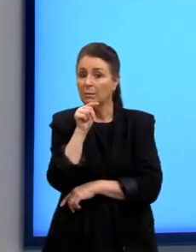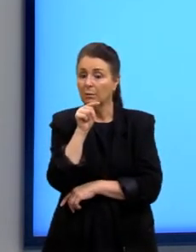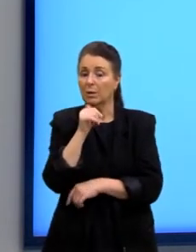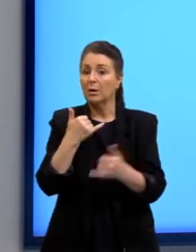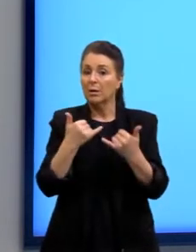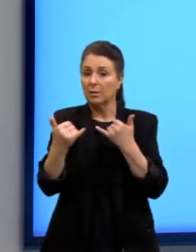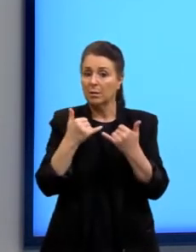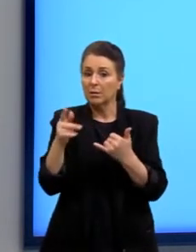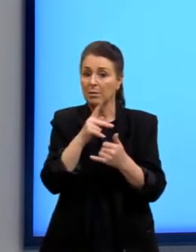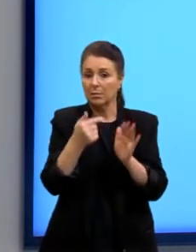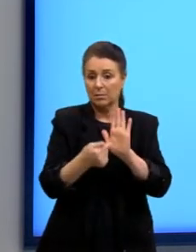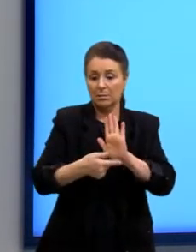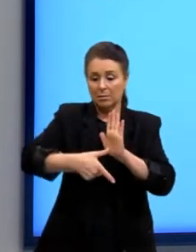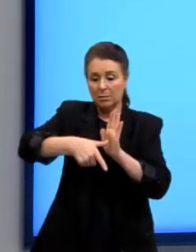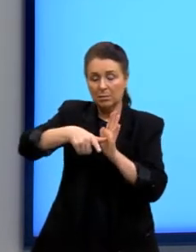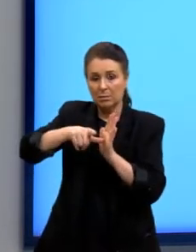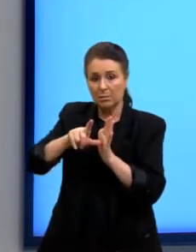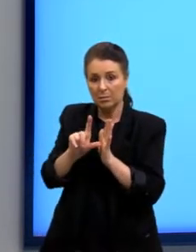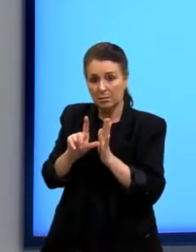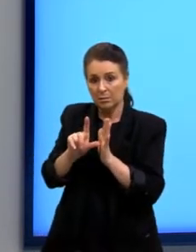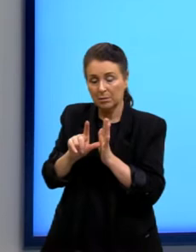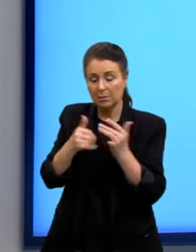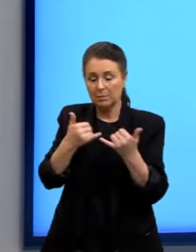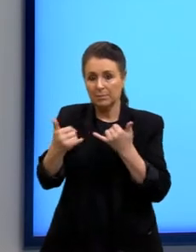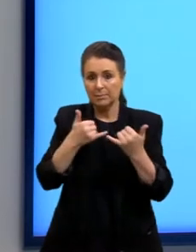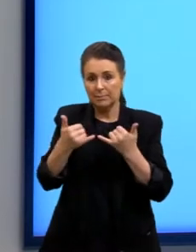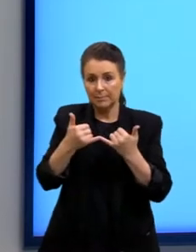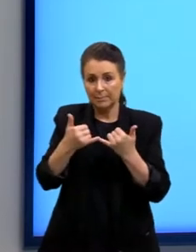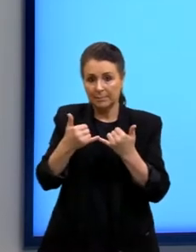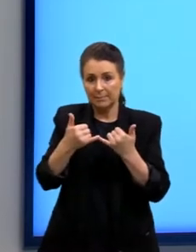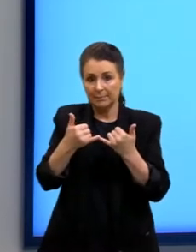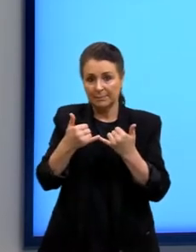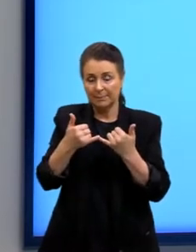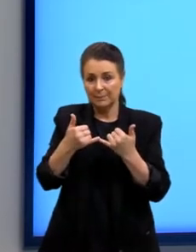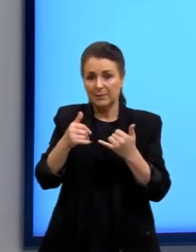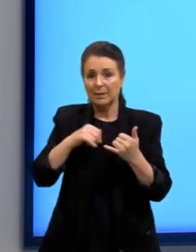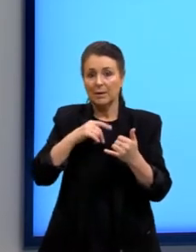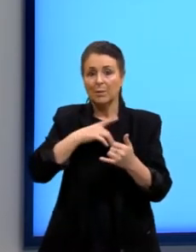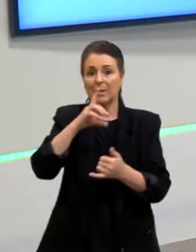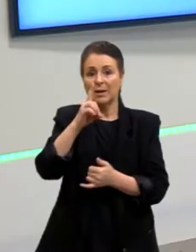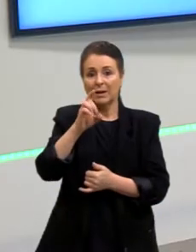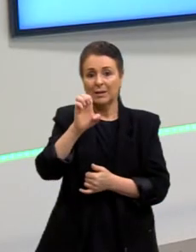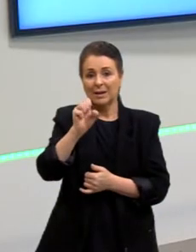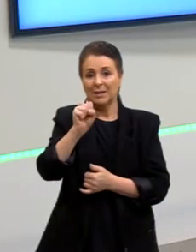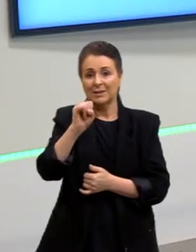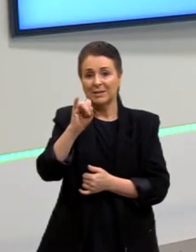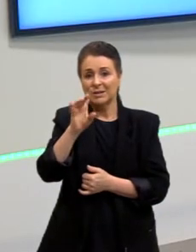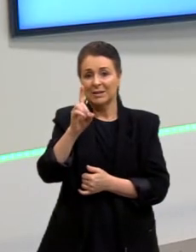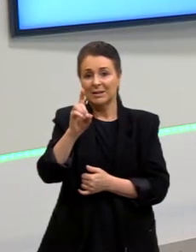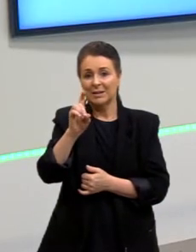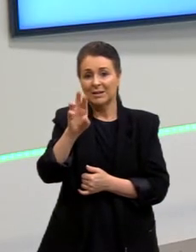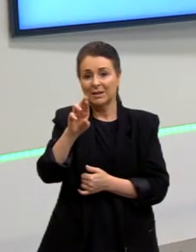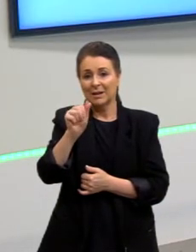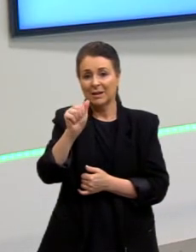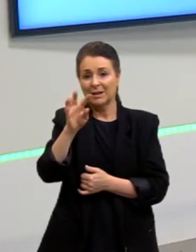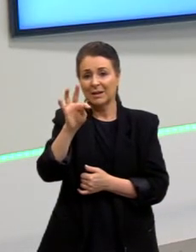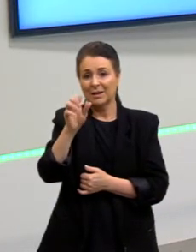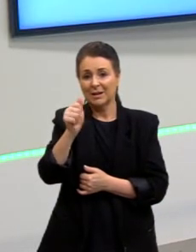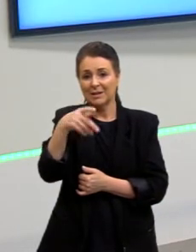anterior, naquele exemplo do slide da eliminação, que é uma desidratação. Quando eu elimino água, eu estou